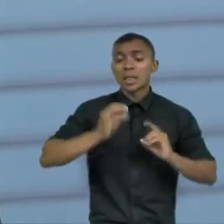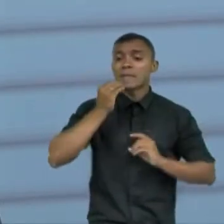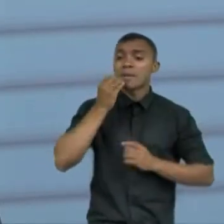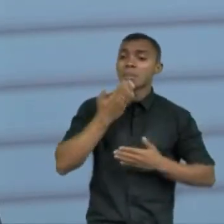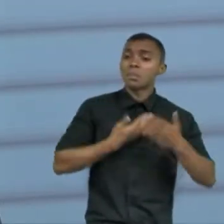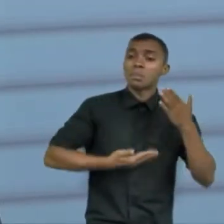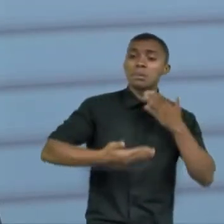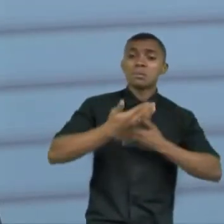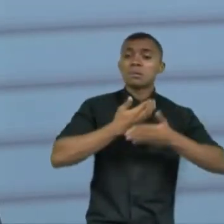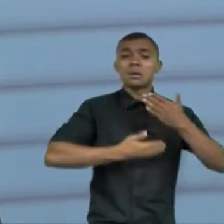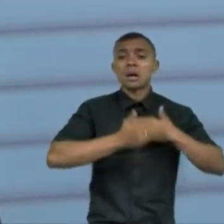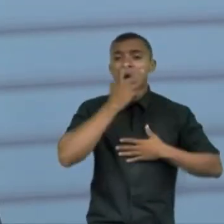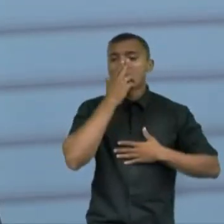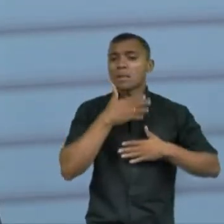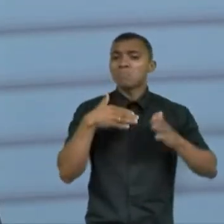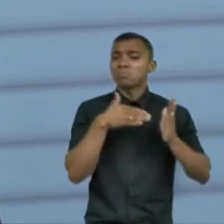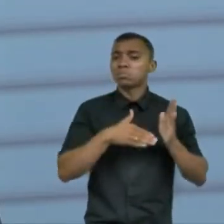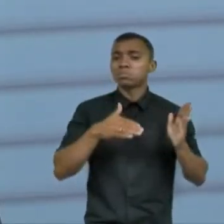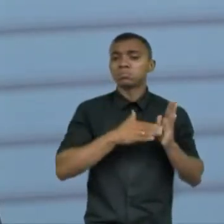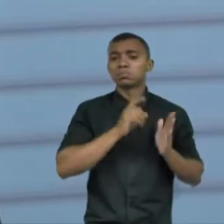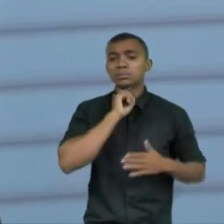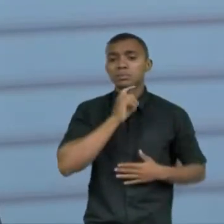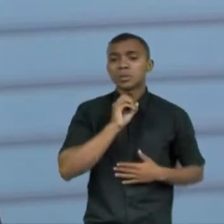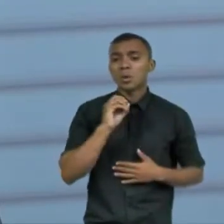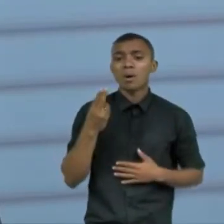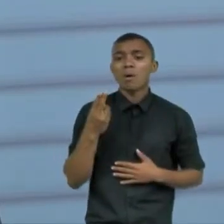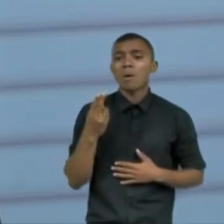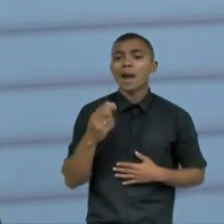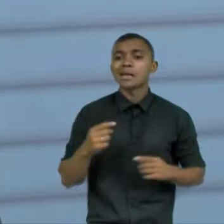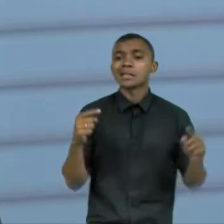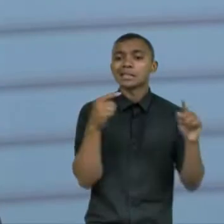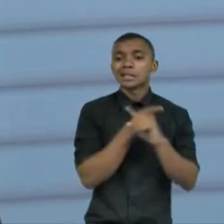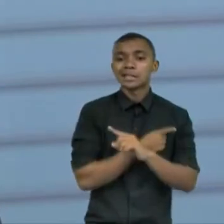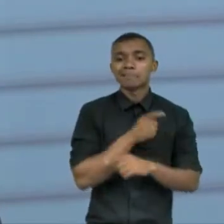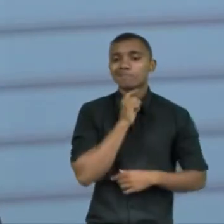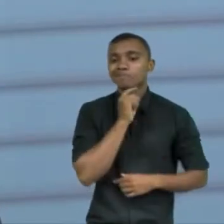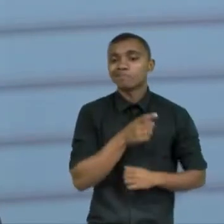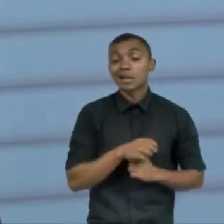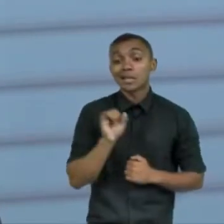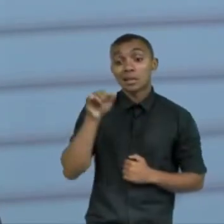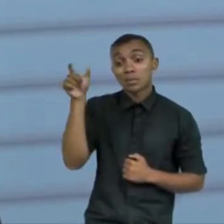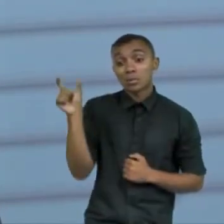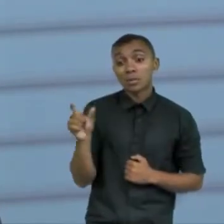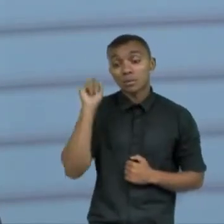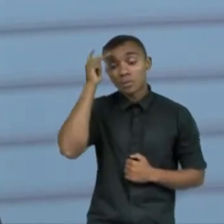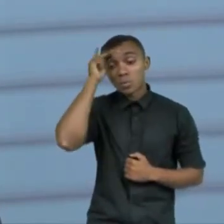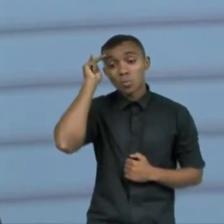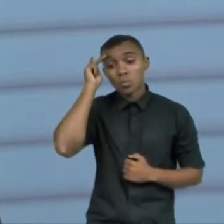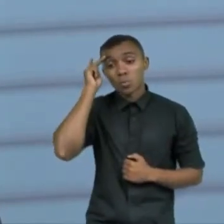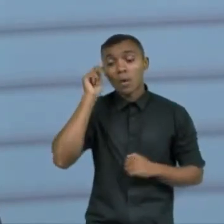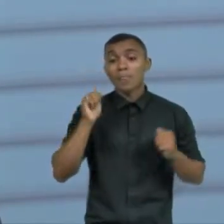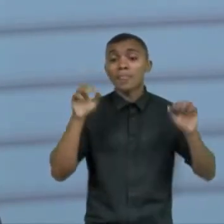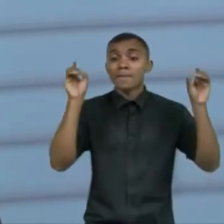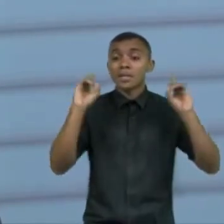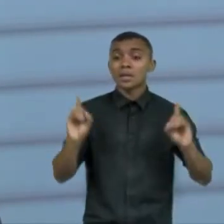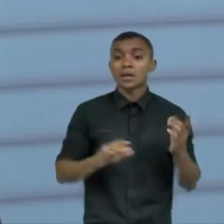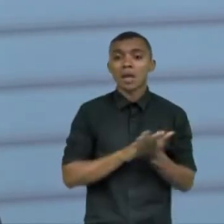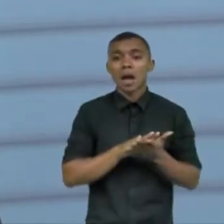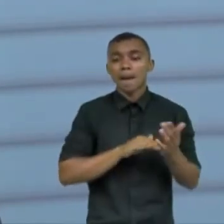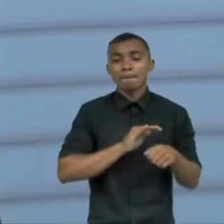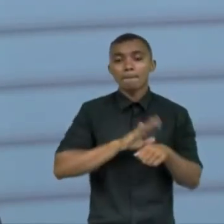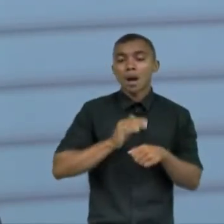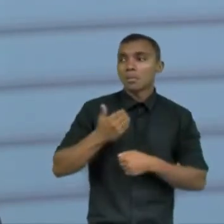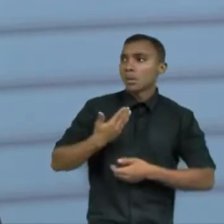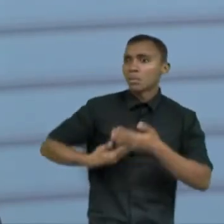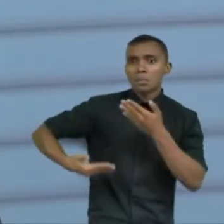com as demais e nem o contrário as pessoas que não tem deficiência aprendem muito mais